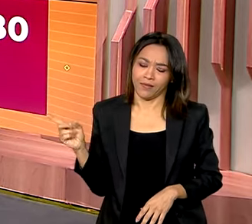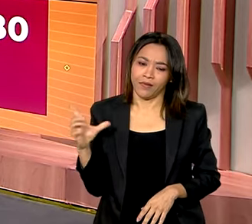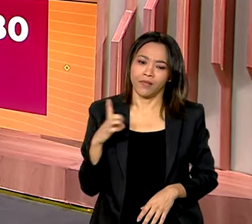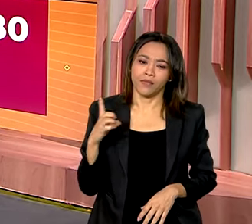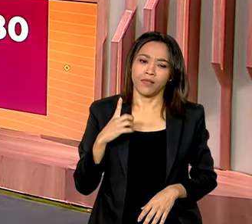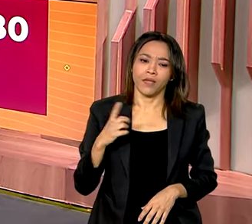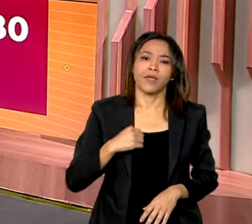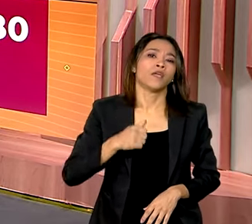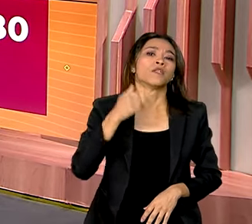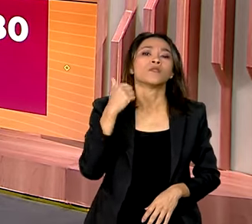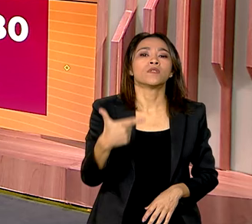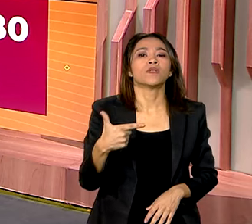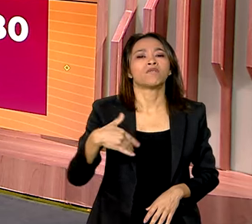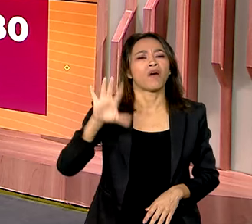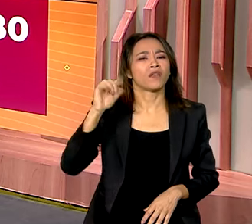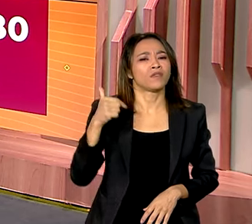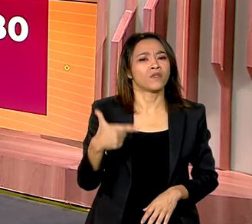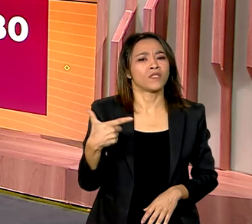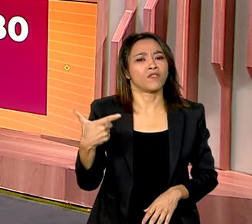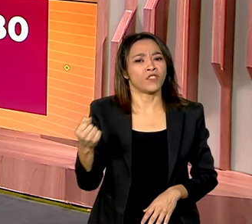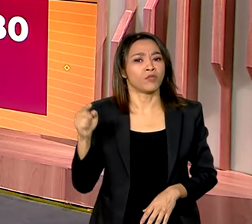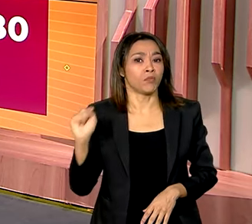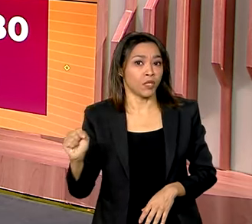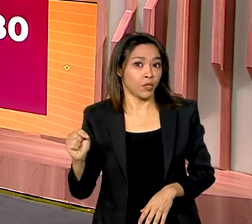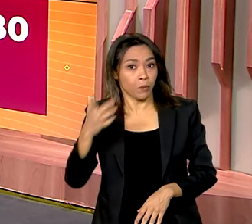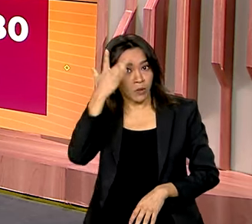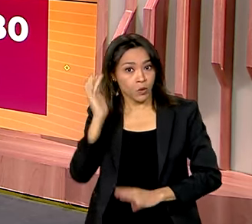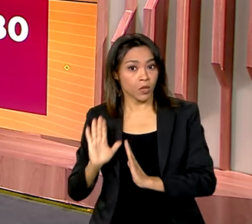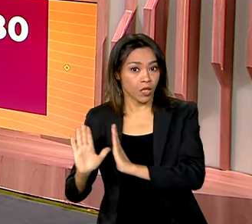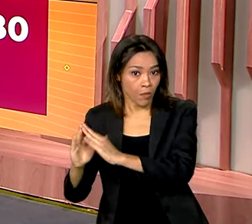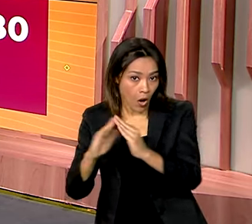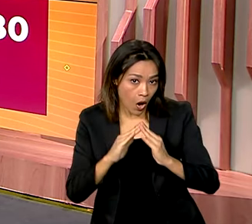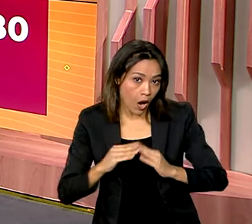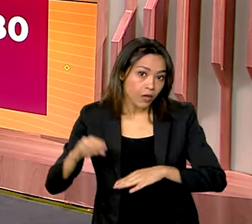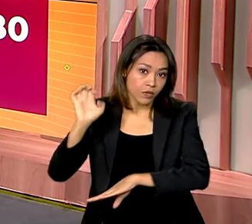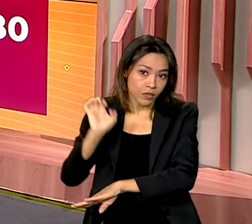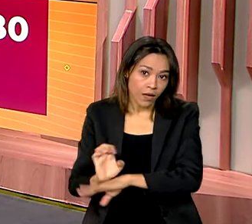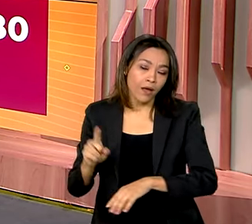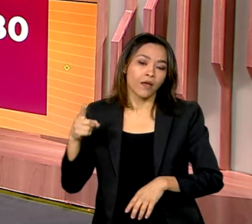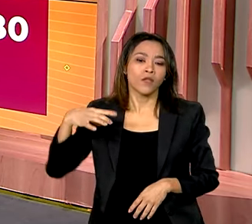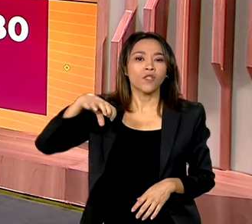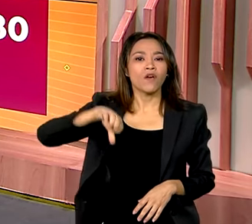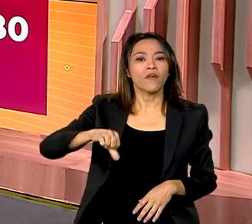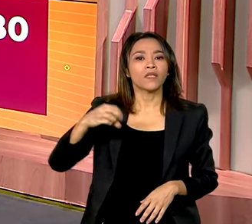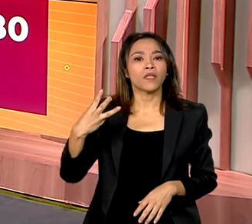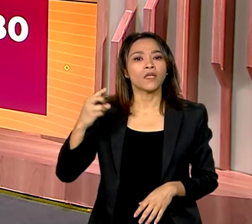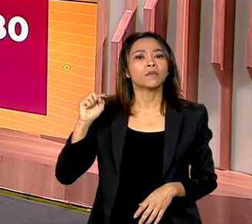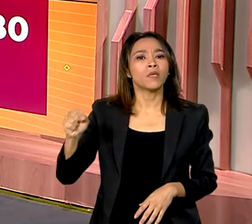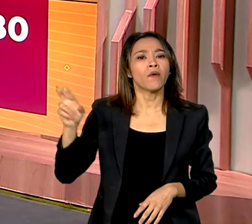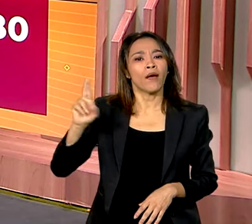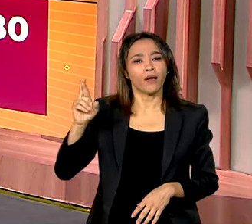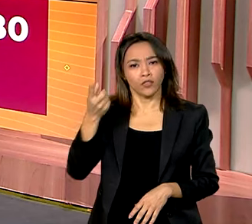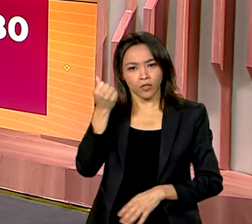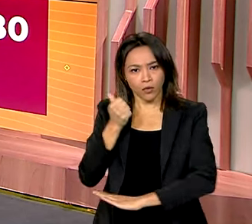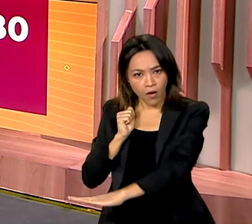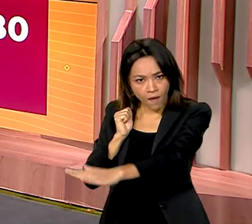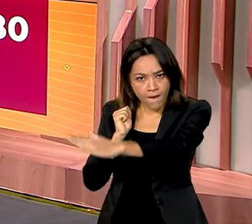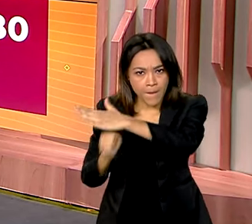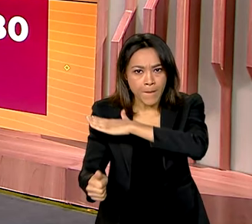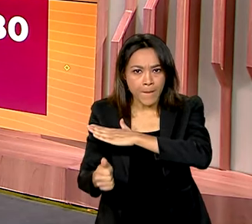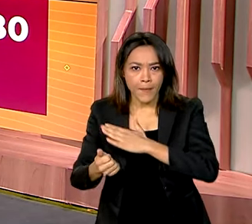de 220 mil habitantes. Lá aproximadamente 93 mil reais são destinados para a produção de